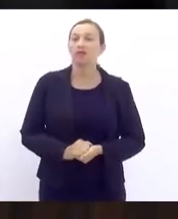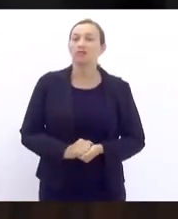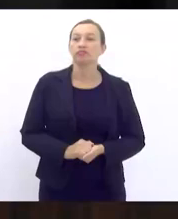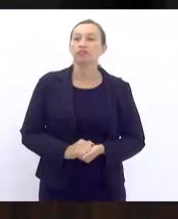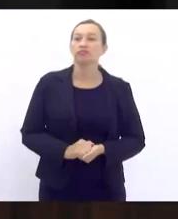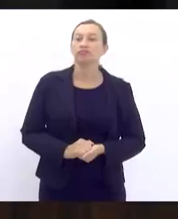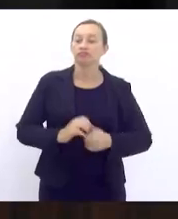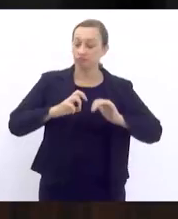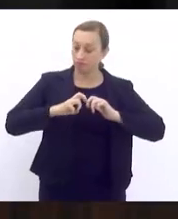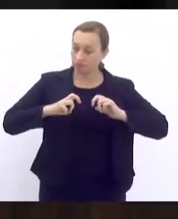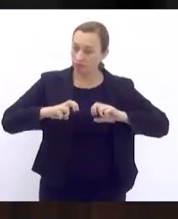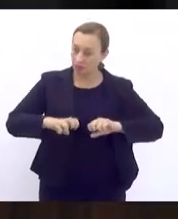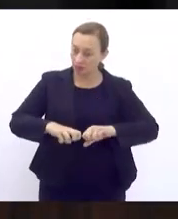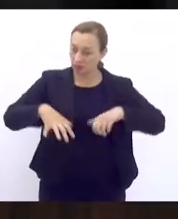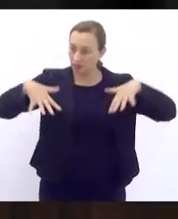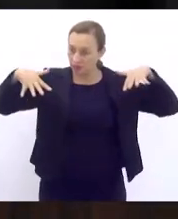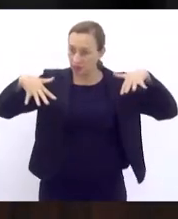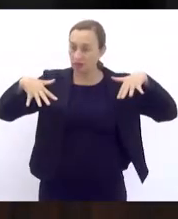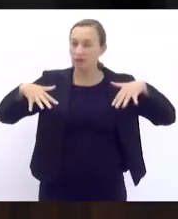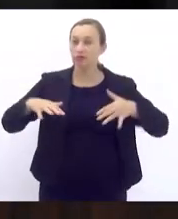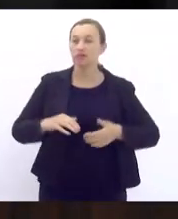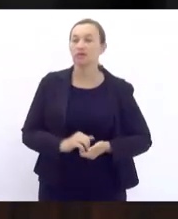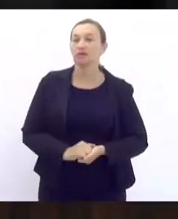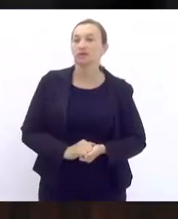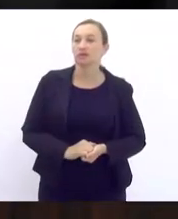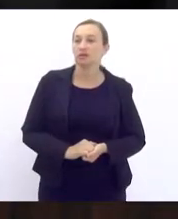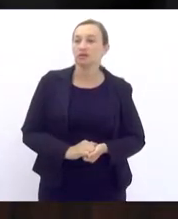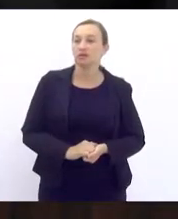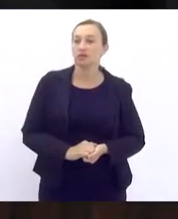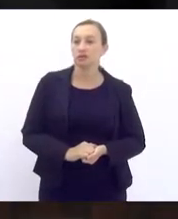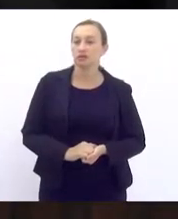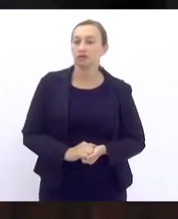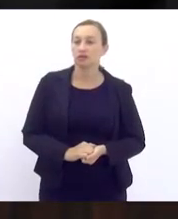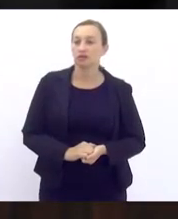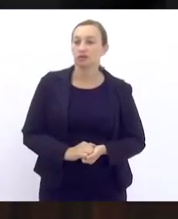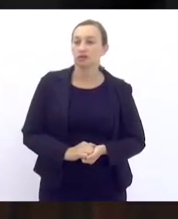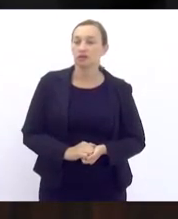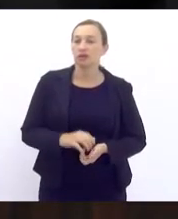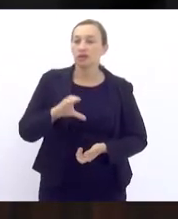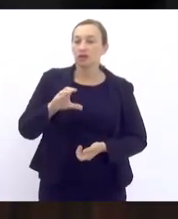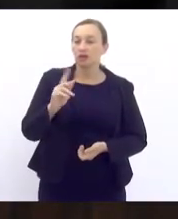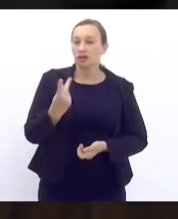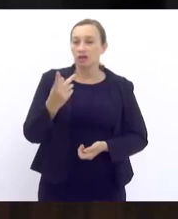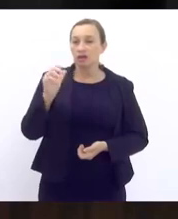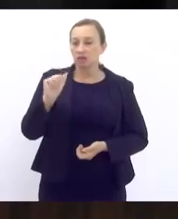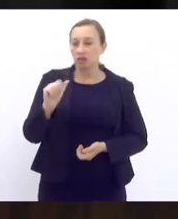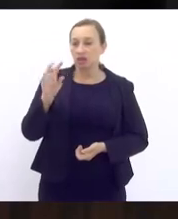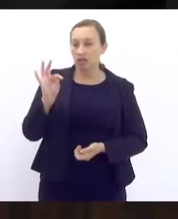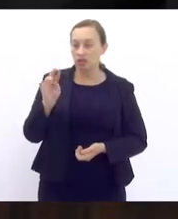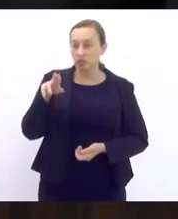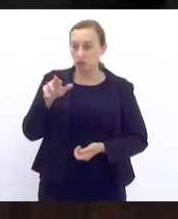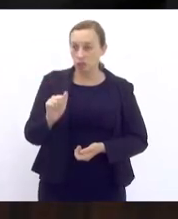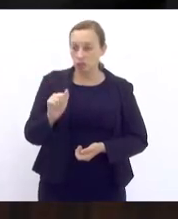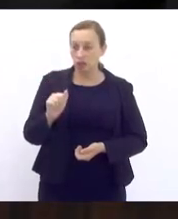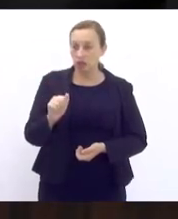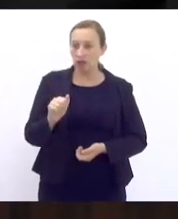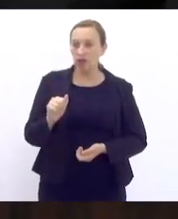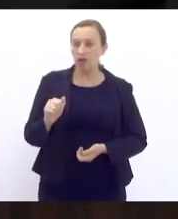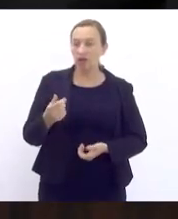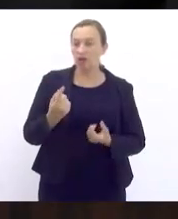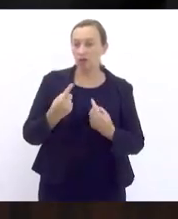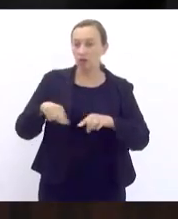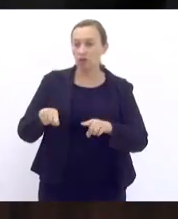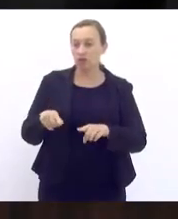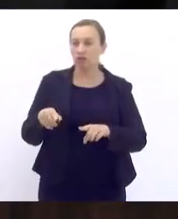nas galerias. É... O pessoal de Chatubra contra a fome, lá de Mesquita, sejam